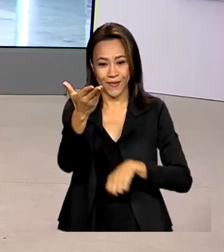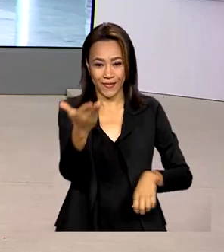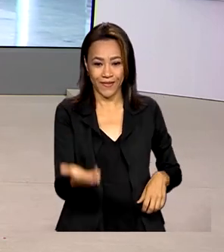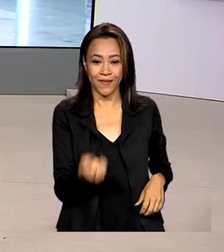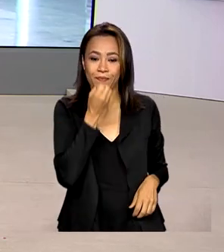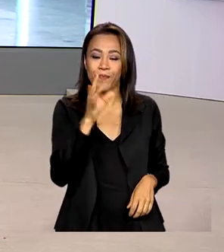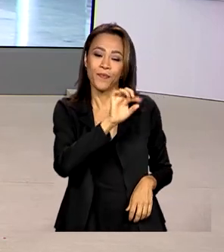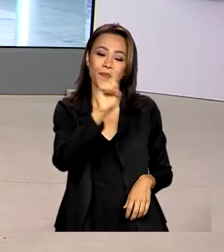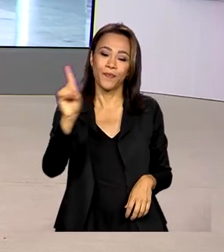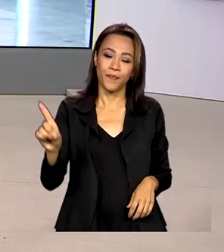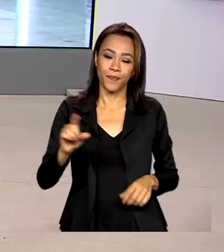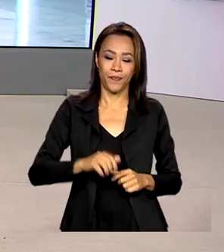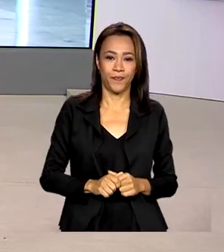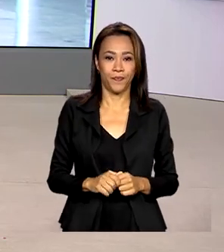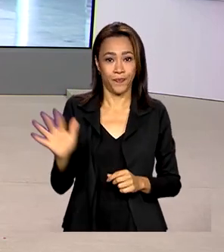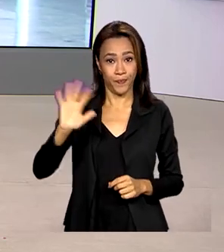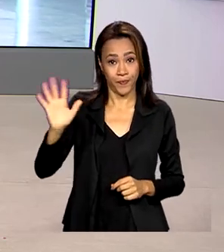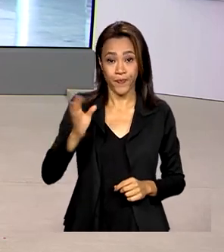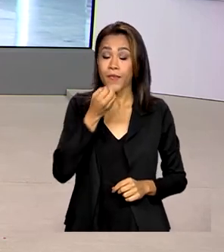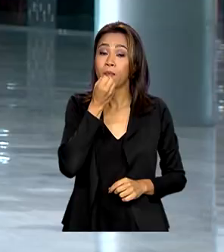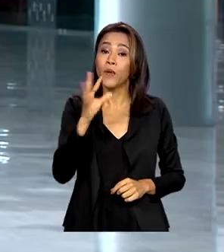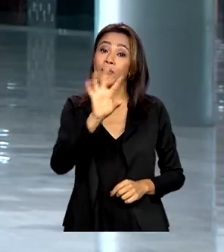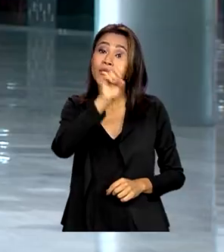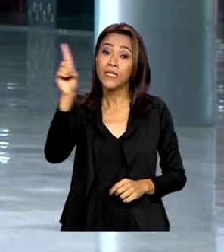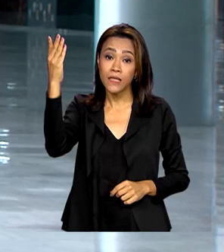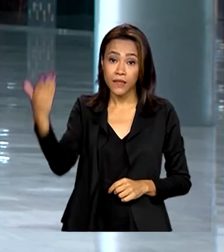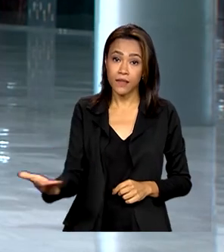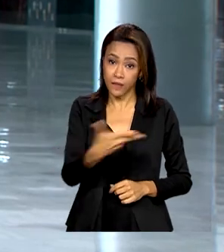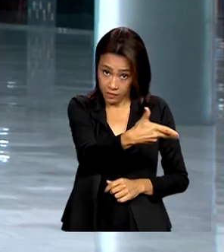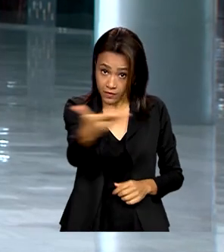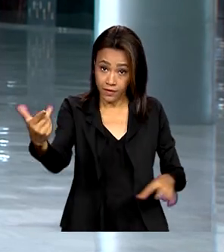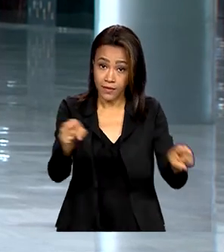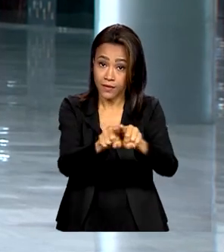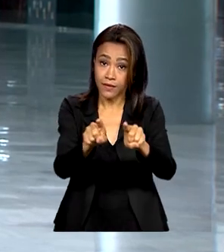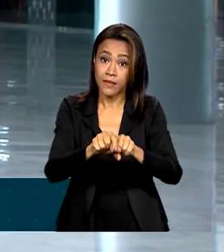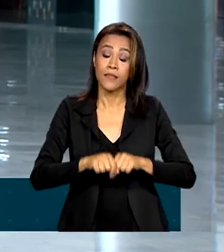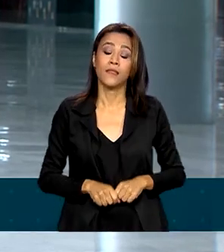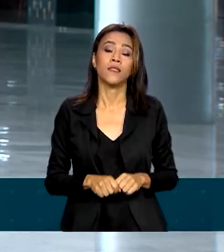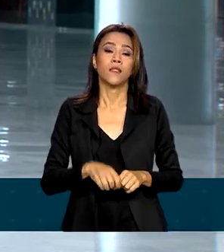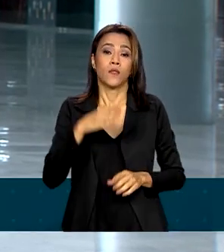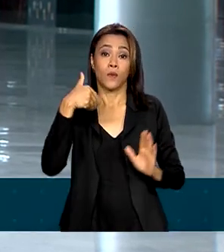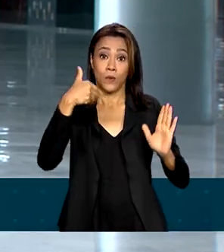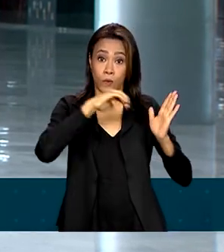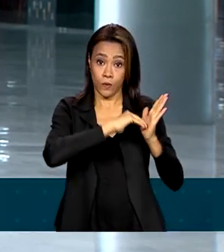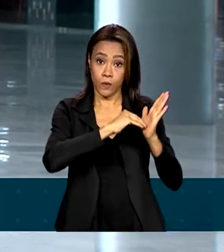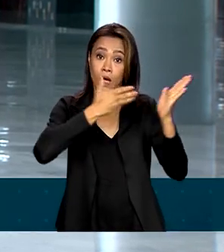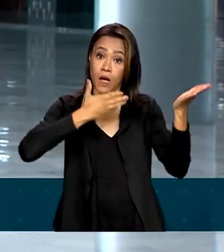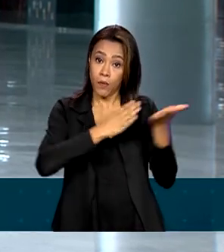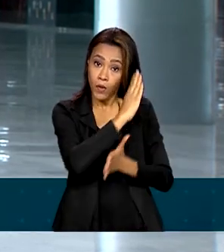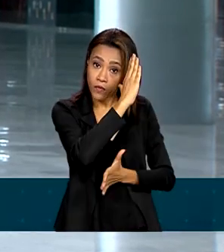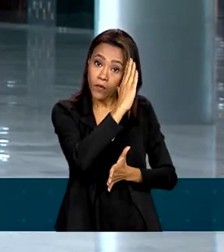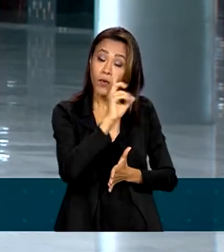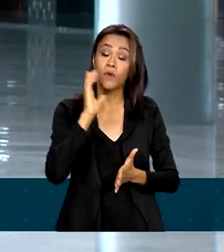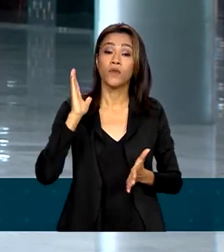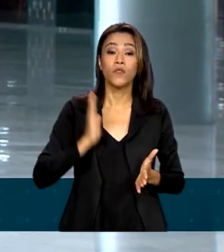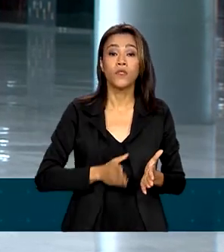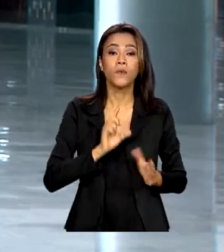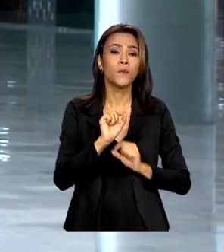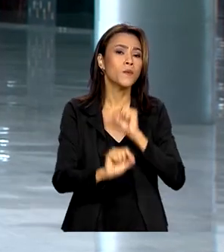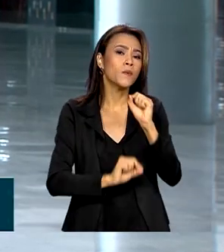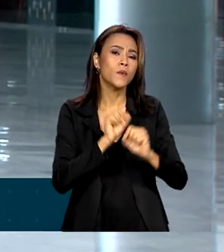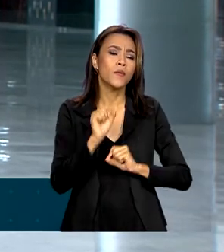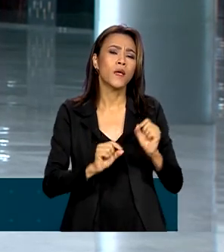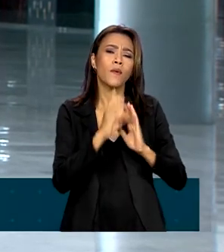bom dia. Olá, Renata, bom dia pra você, bom dia a todos. É isso mesmo, o Senado aprovou em votação simbólica o